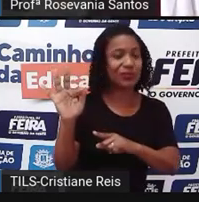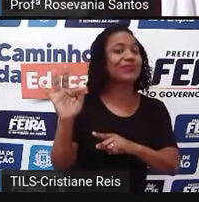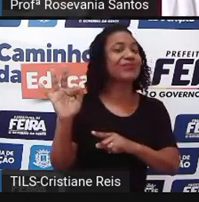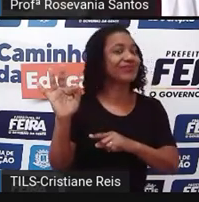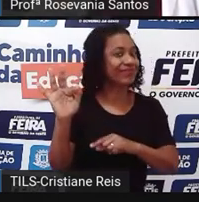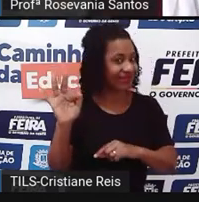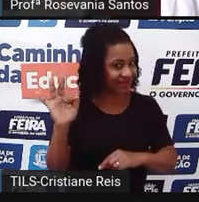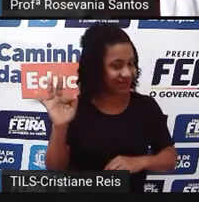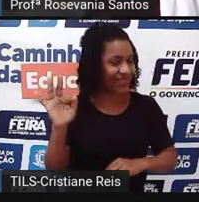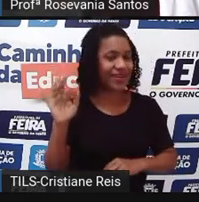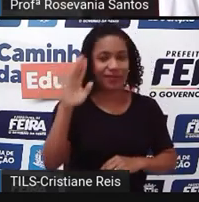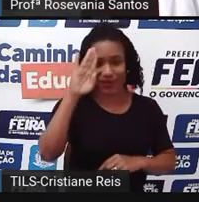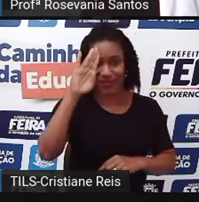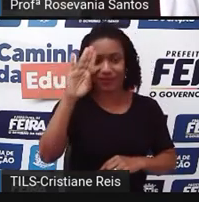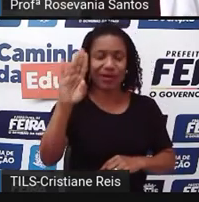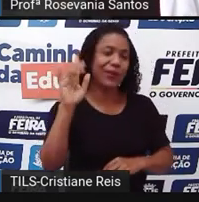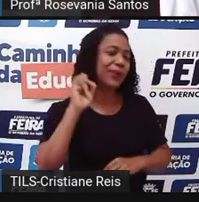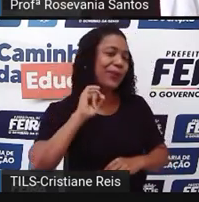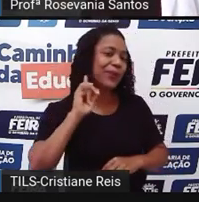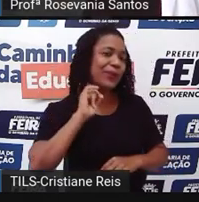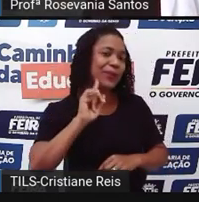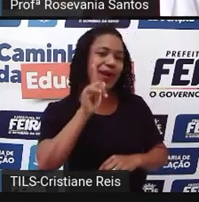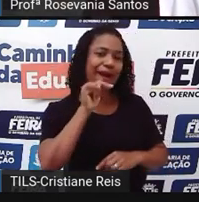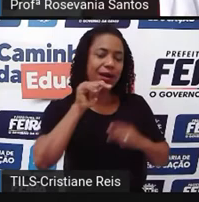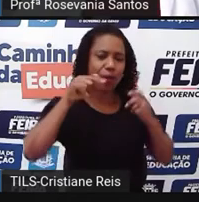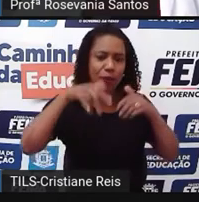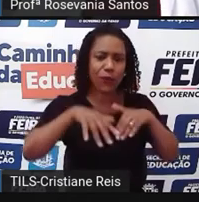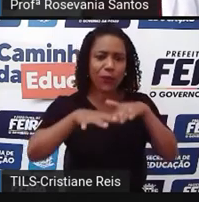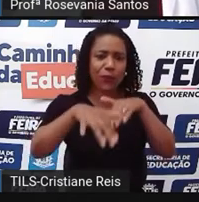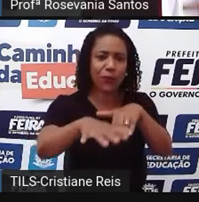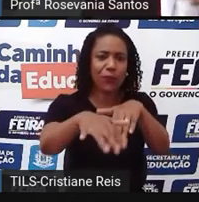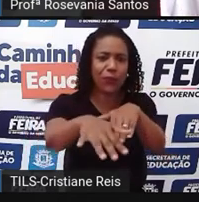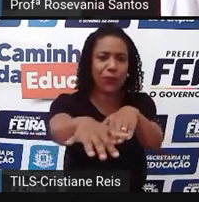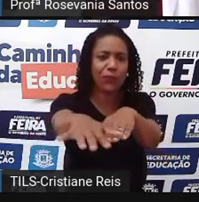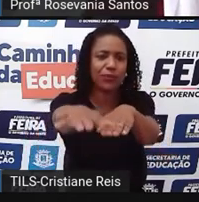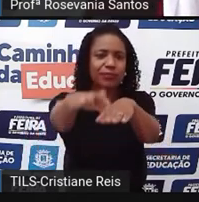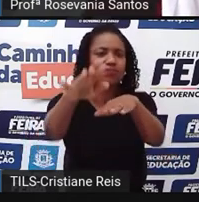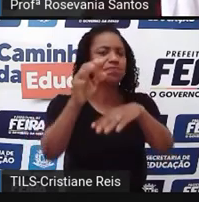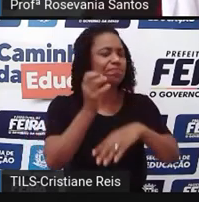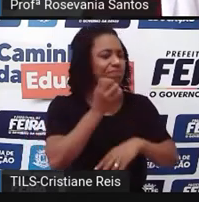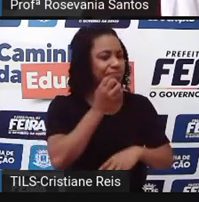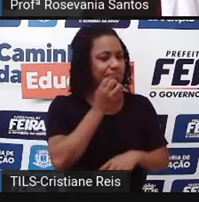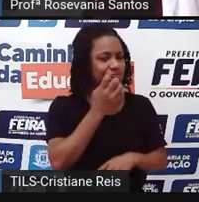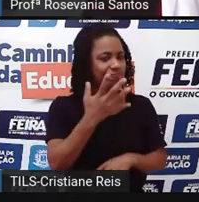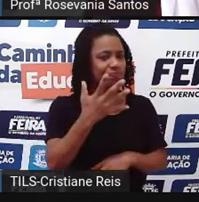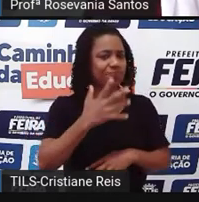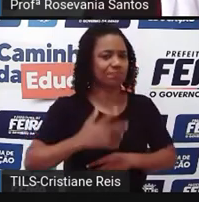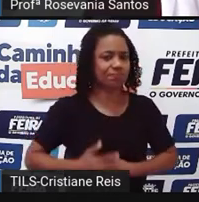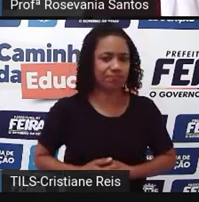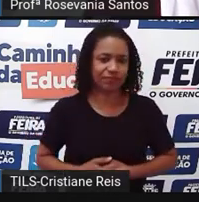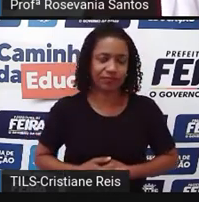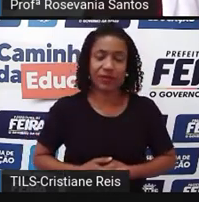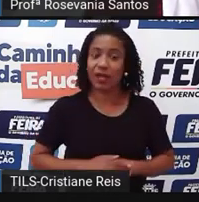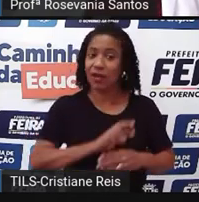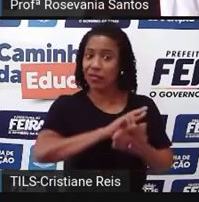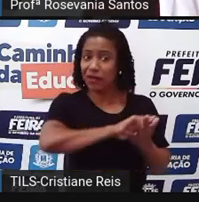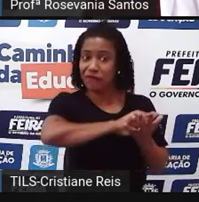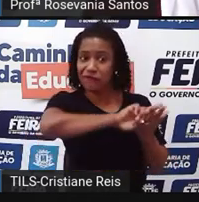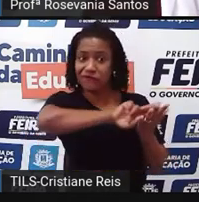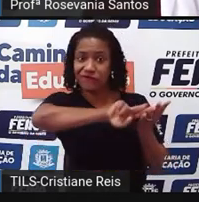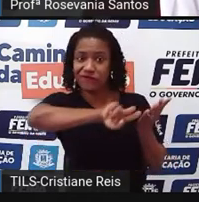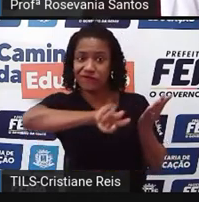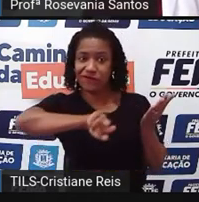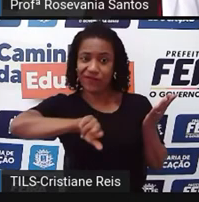Zagaia, em Minas Gerais. Então, você vai perceber que tem uma série de coisas aí, de